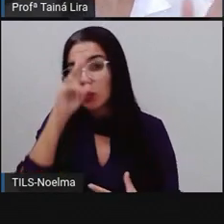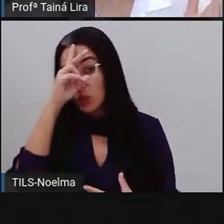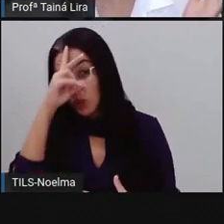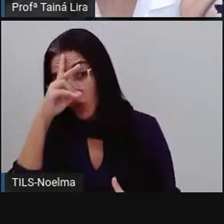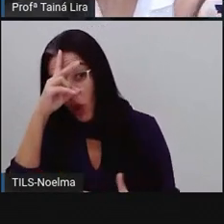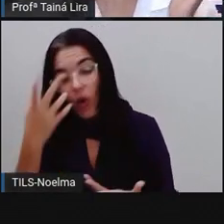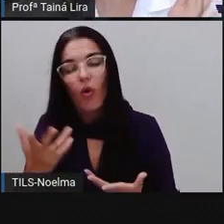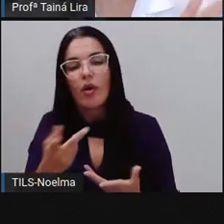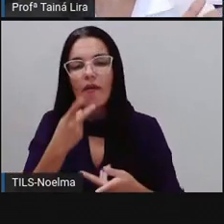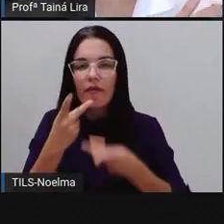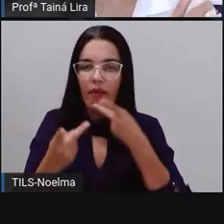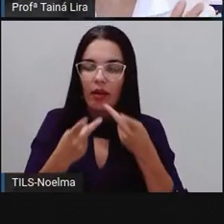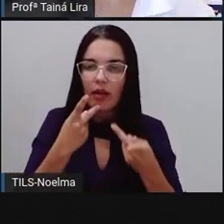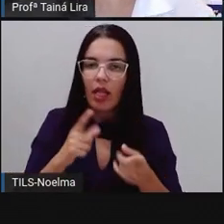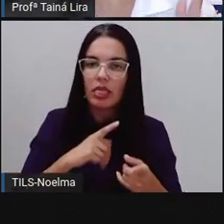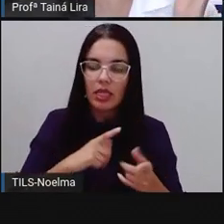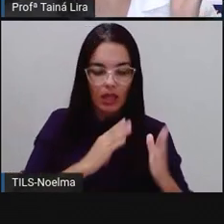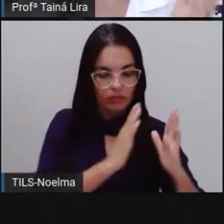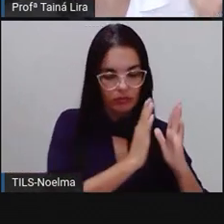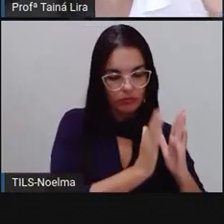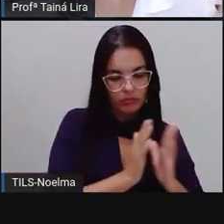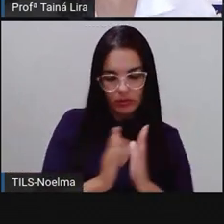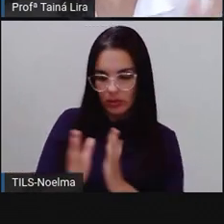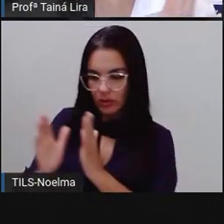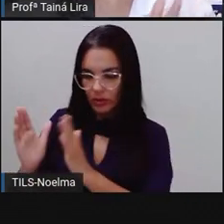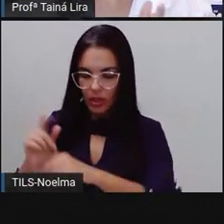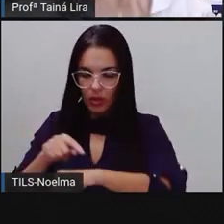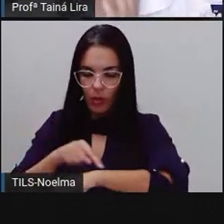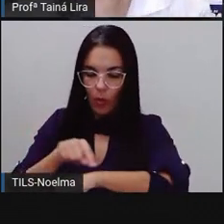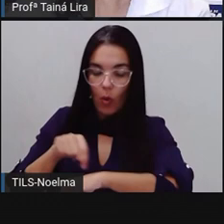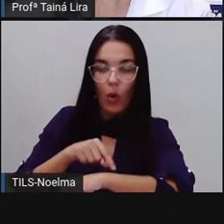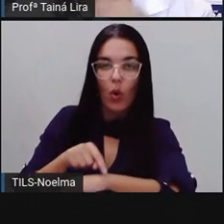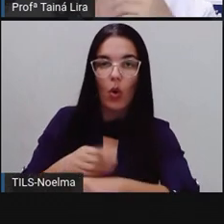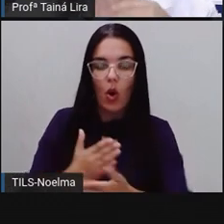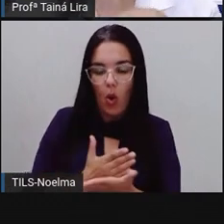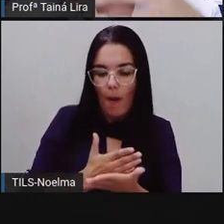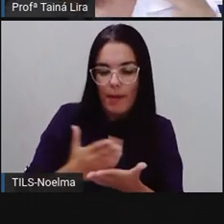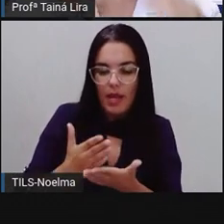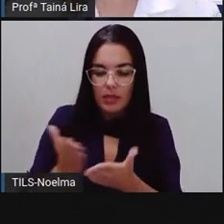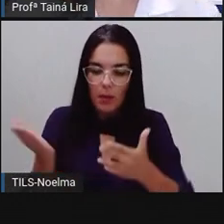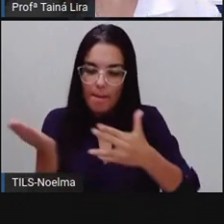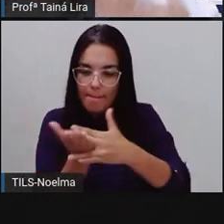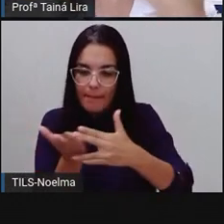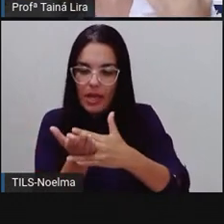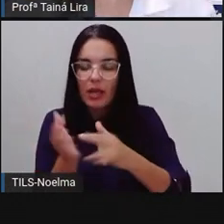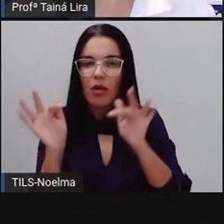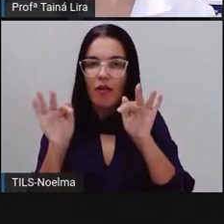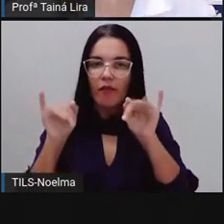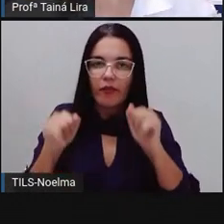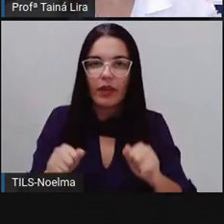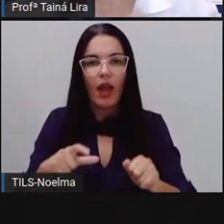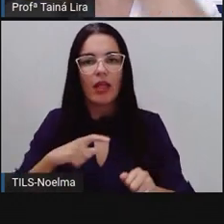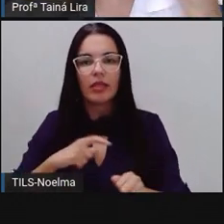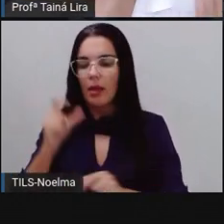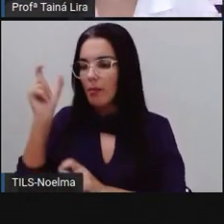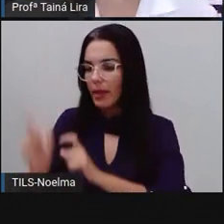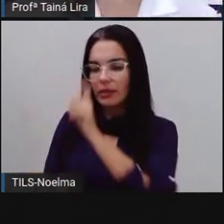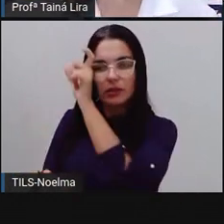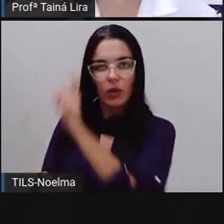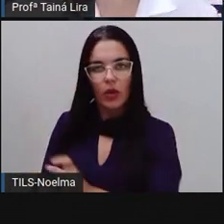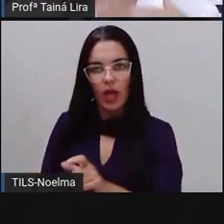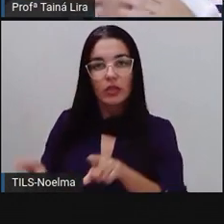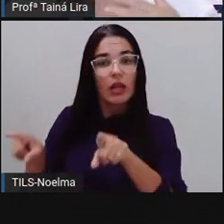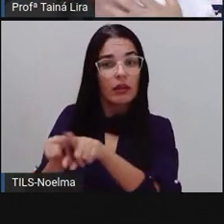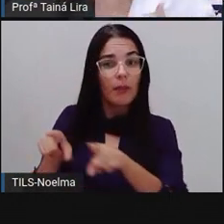certo? A história tem uma sequência, né? Começo, meio e fim. Ela tem personagens, ela tem um